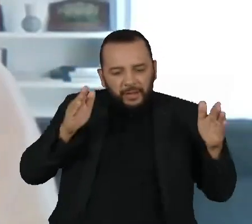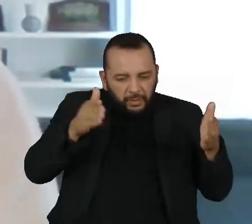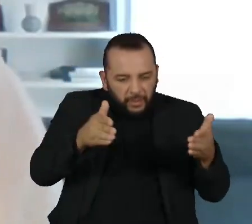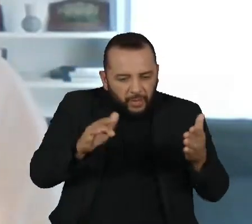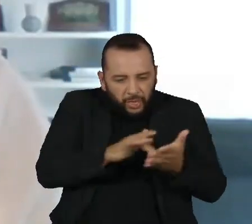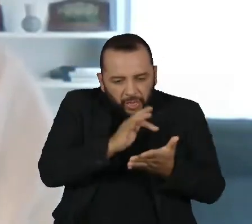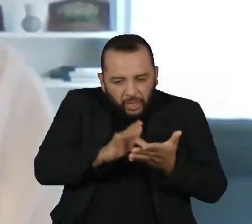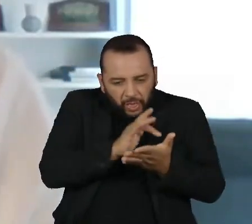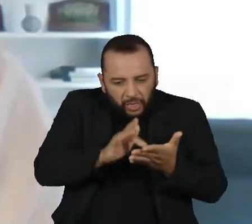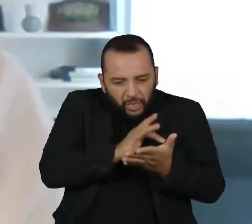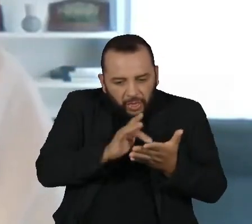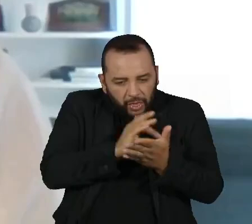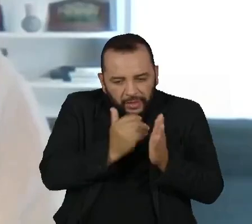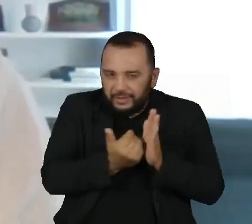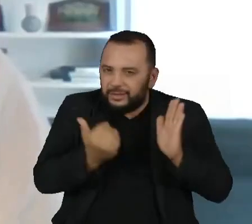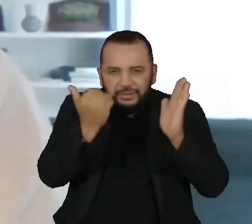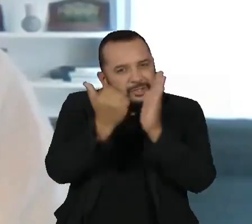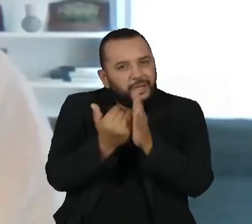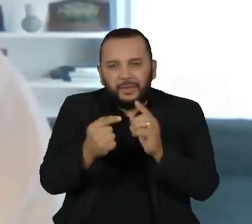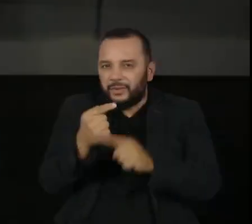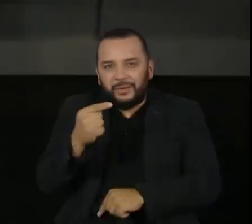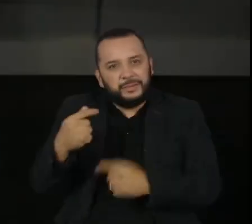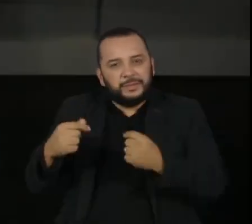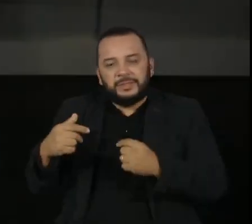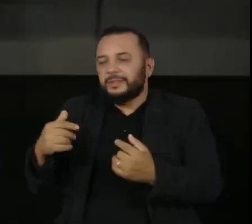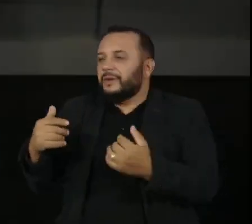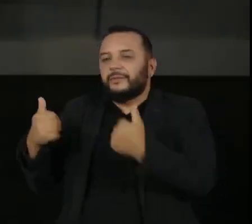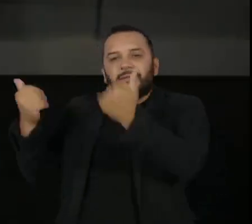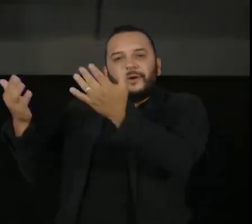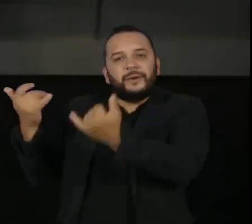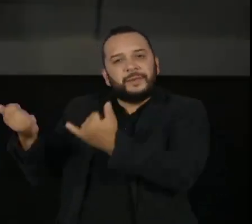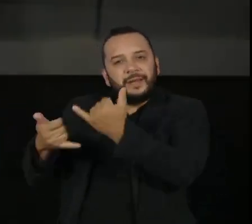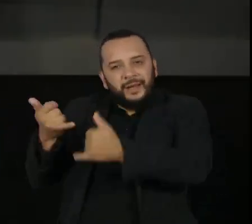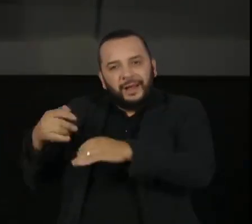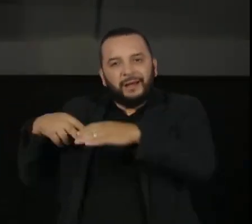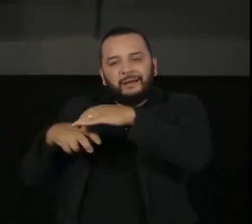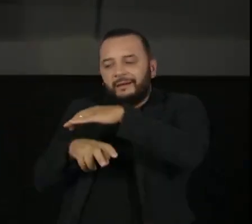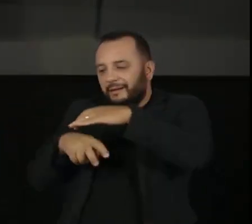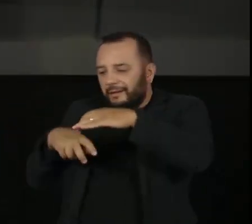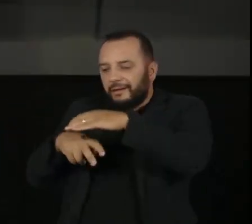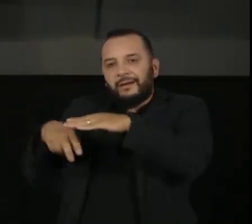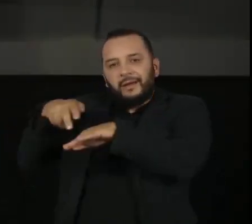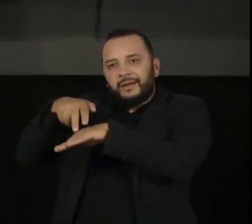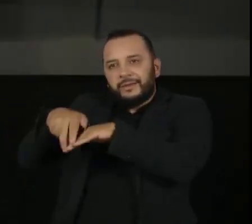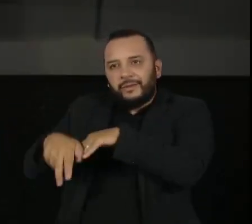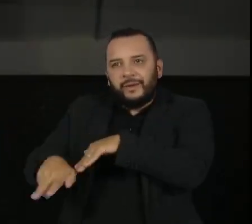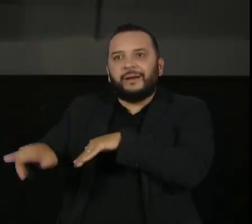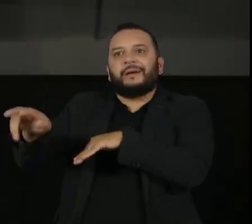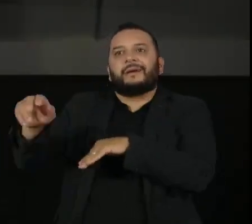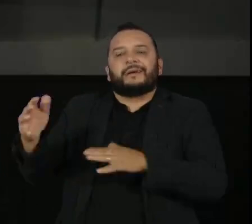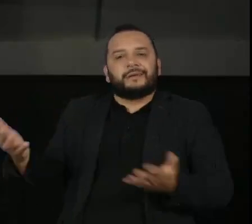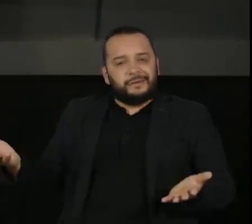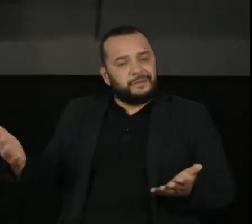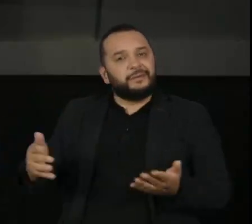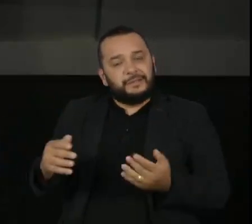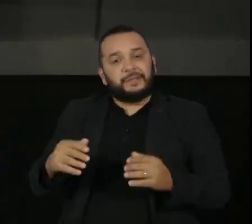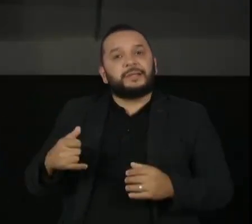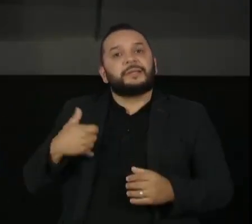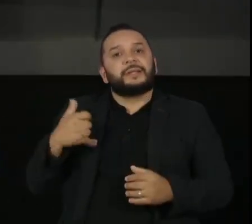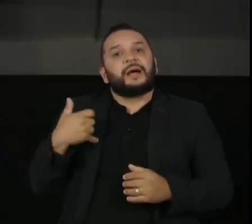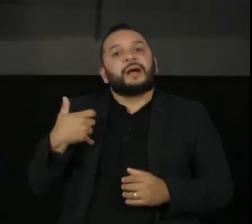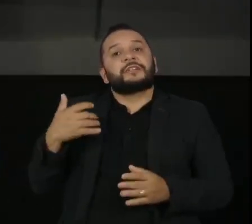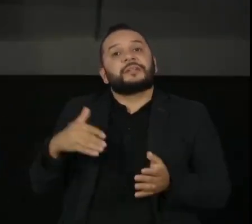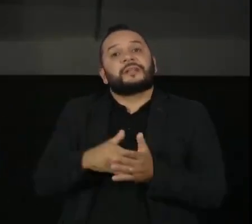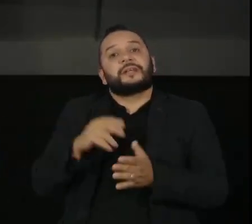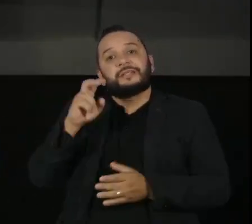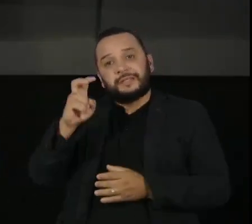a não fazer um uso excessivo dessas tecnologias. Para uma criança de até 5 anos, por exemplo, é interessante que os pais reduzam o tempo